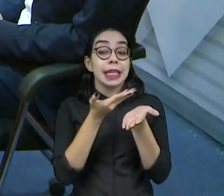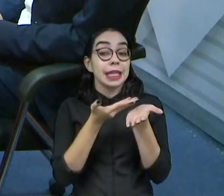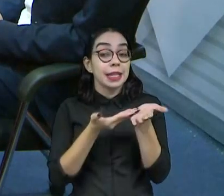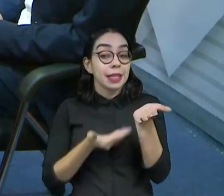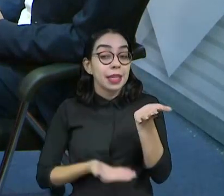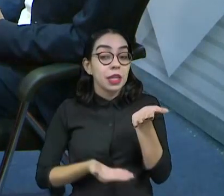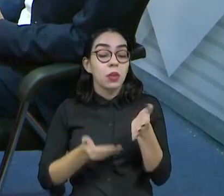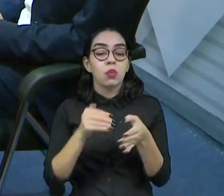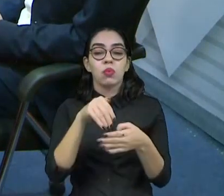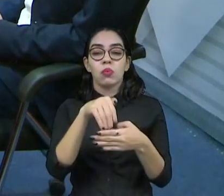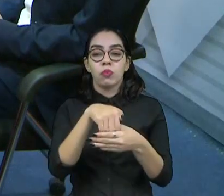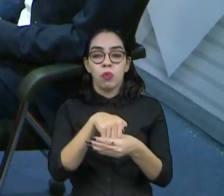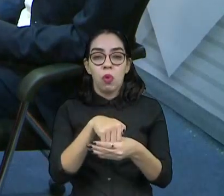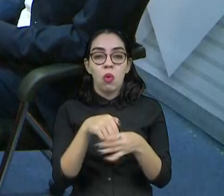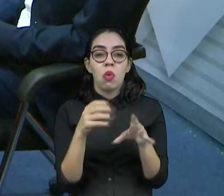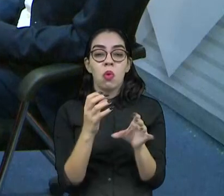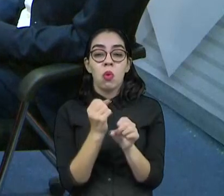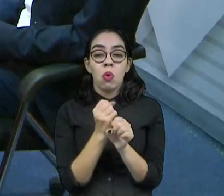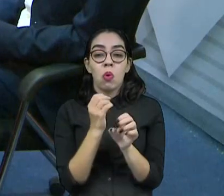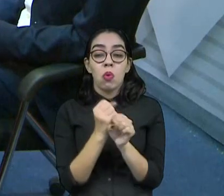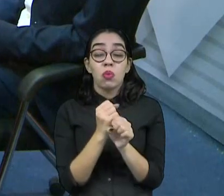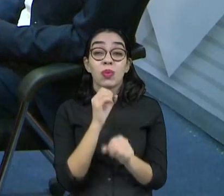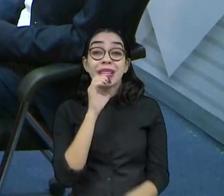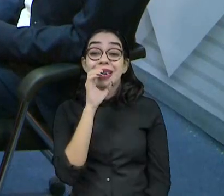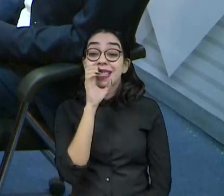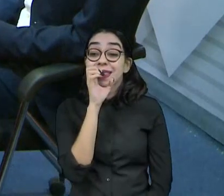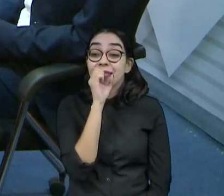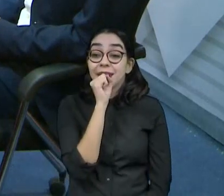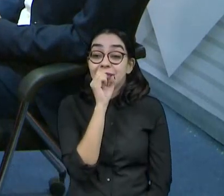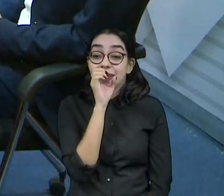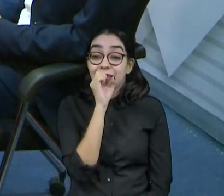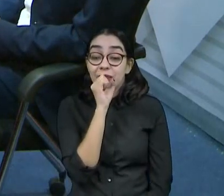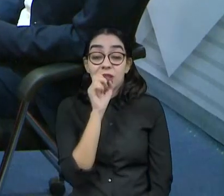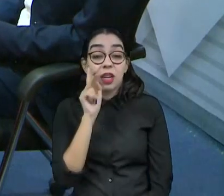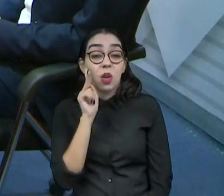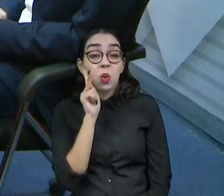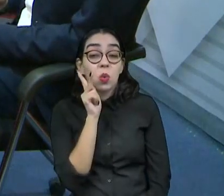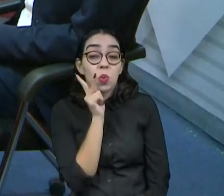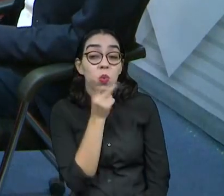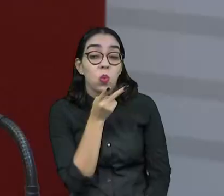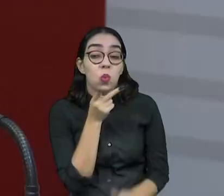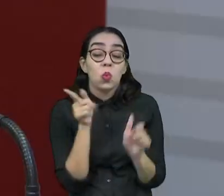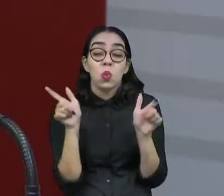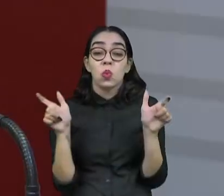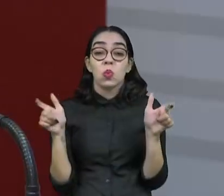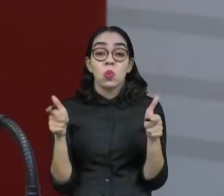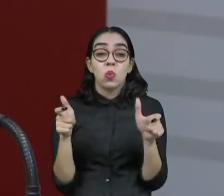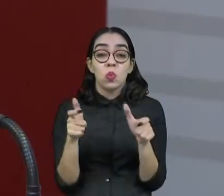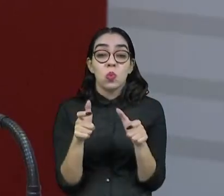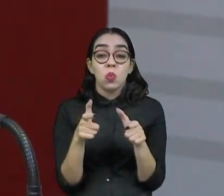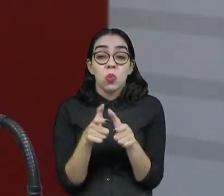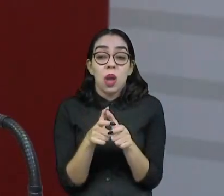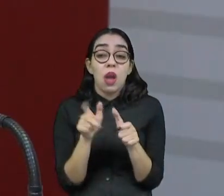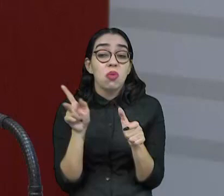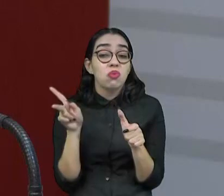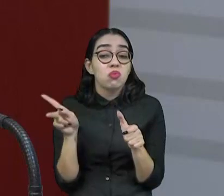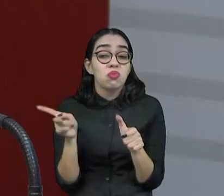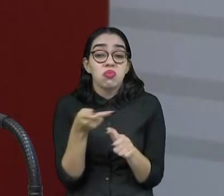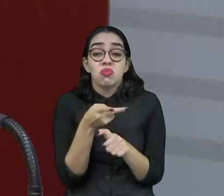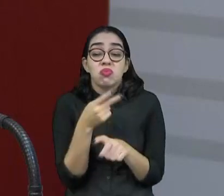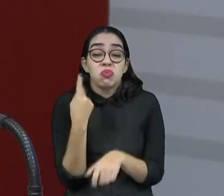perdeu a eleição, na verdade, na véspera, no sábado. Ah, tem bastante. Teve, sim, que houve um episódio e